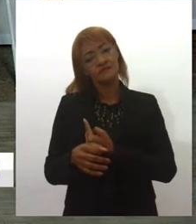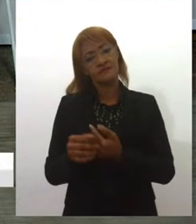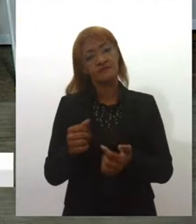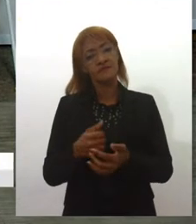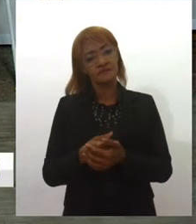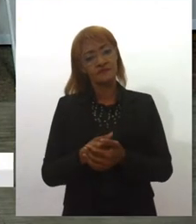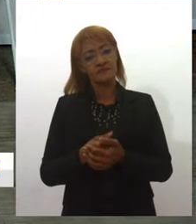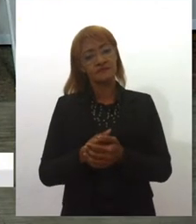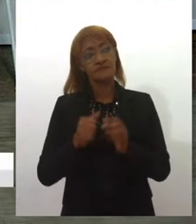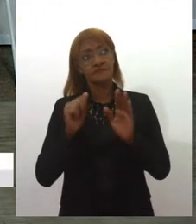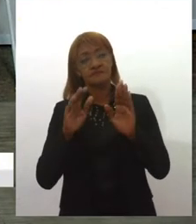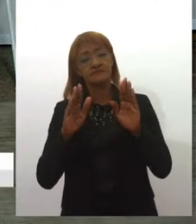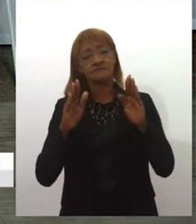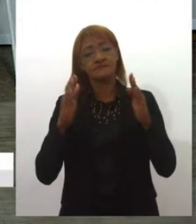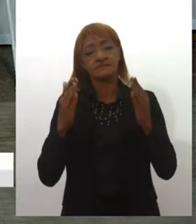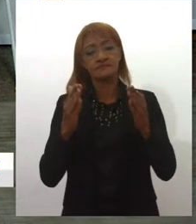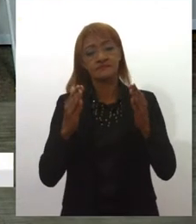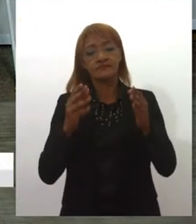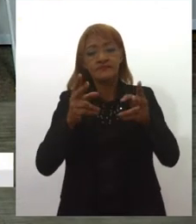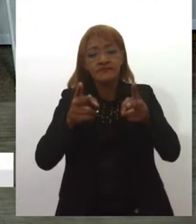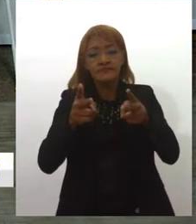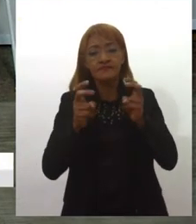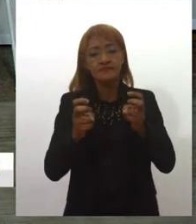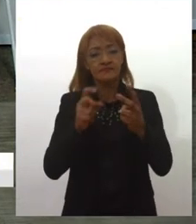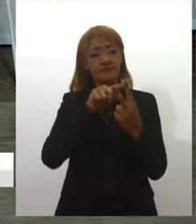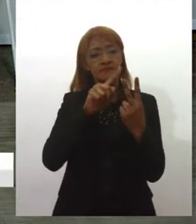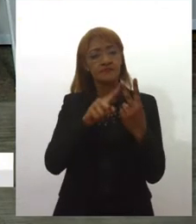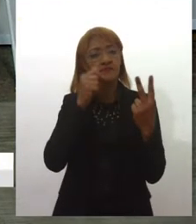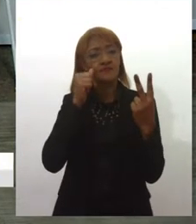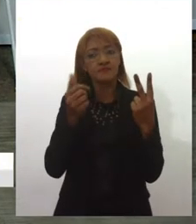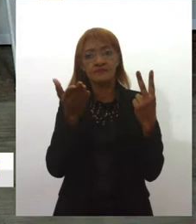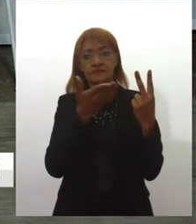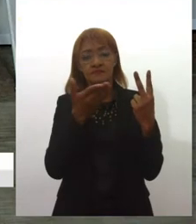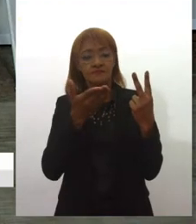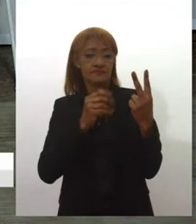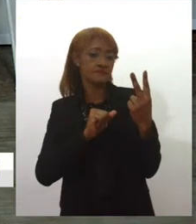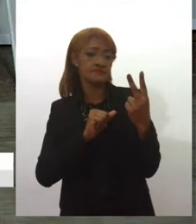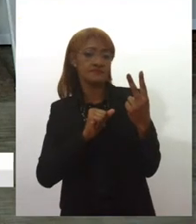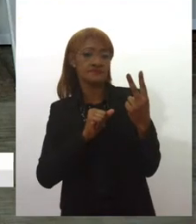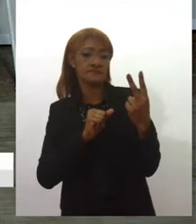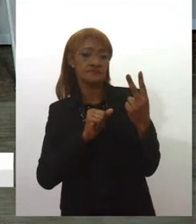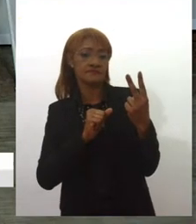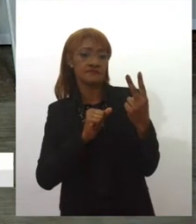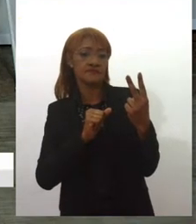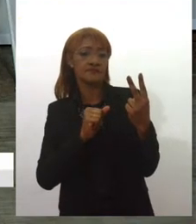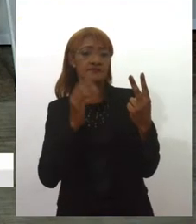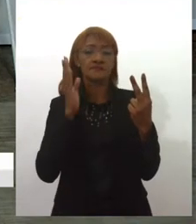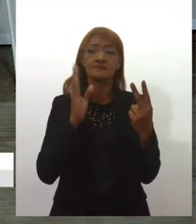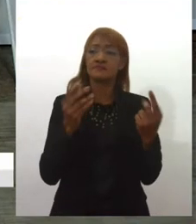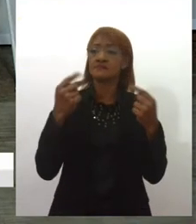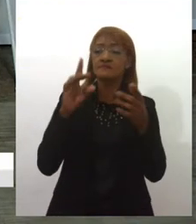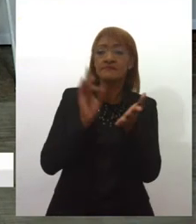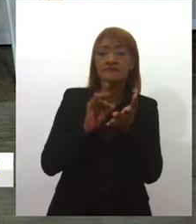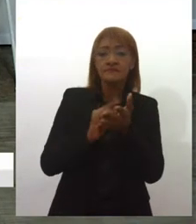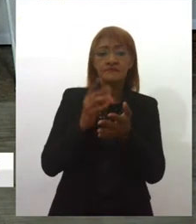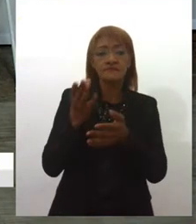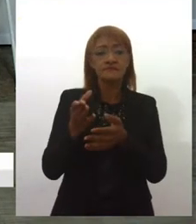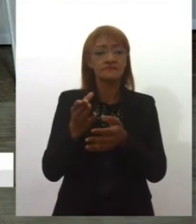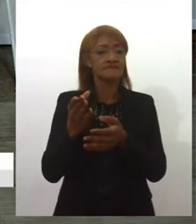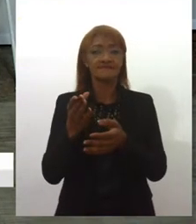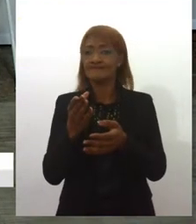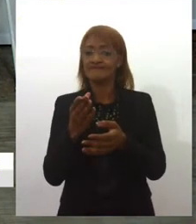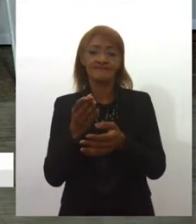comemoração quando a gente vê duas mulheres como vocês despontando assim, porque, na verdade, isso não é algo